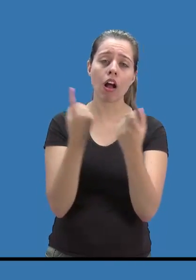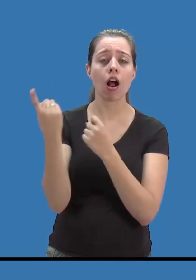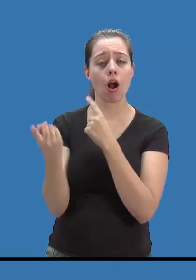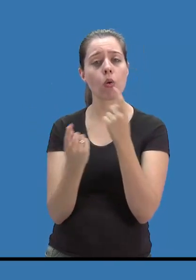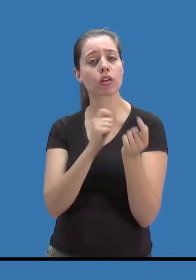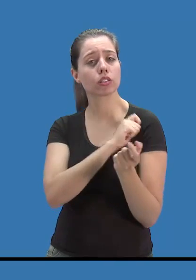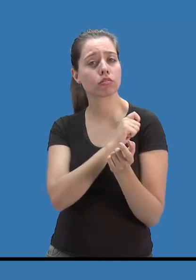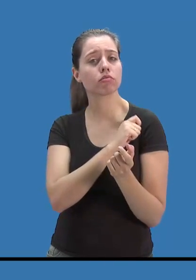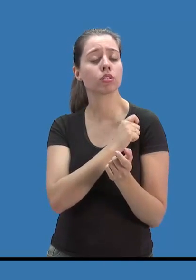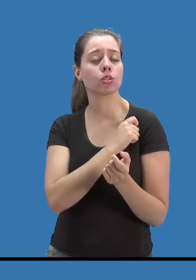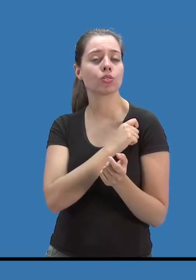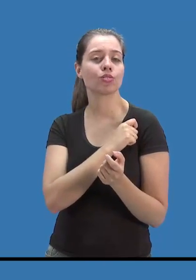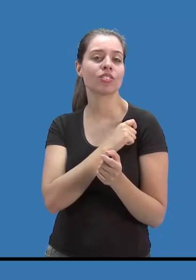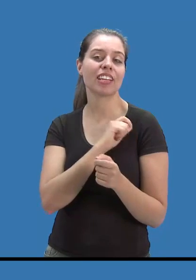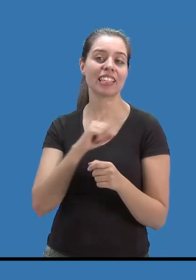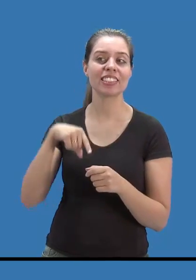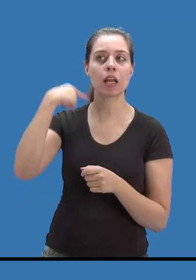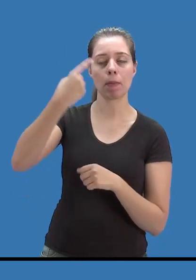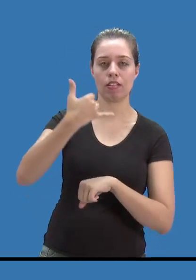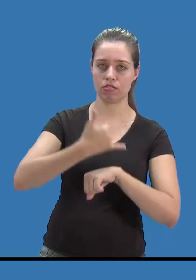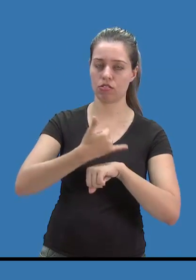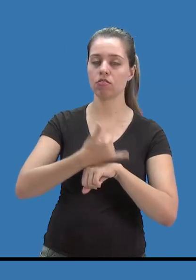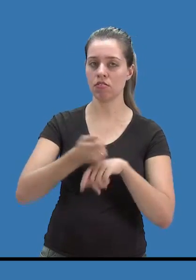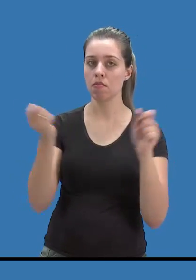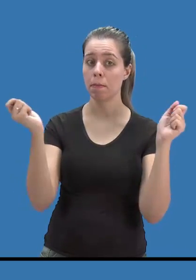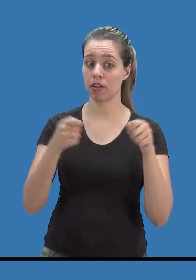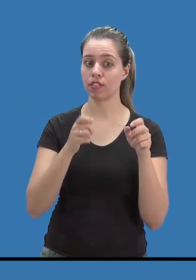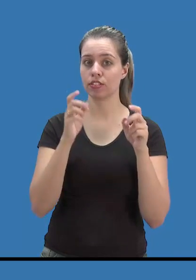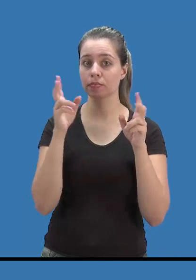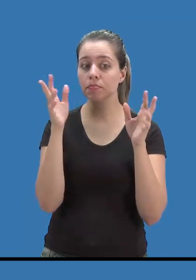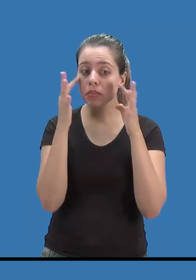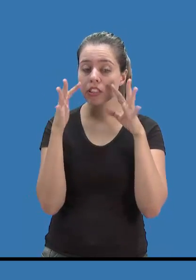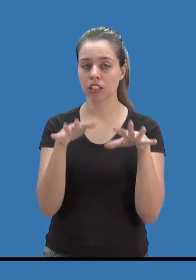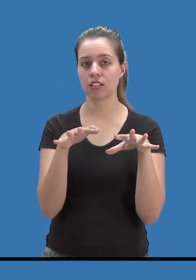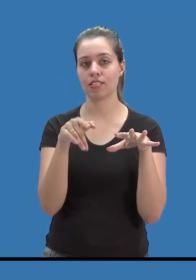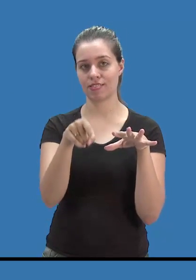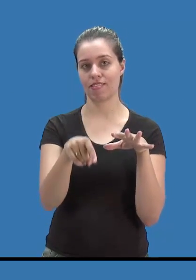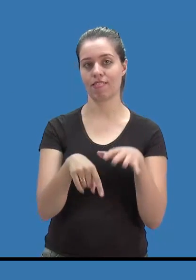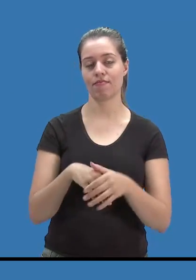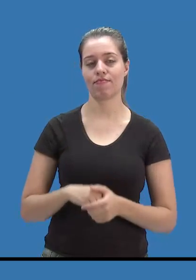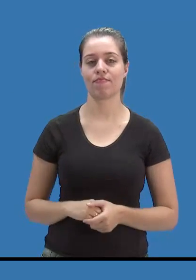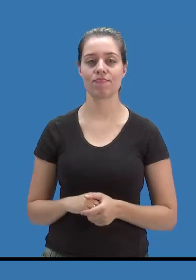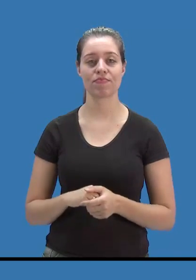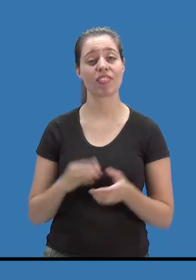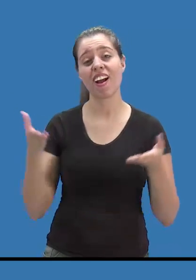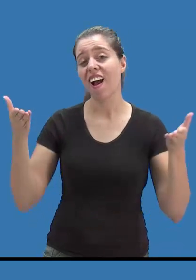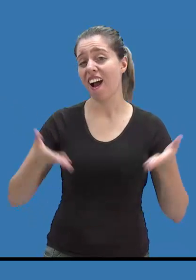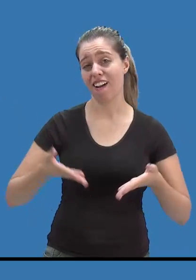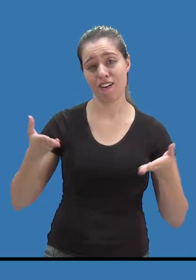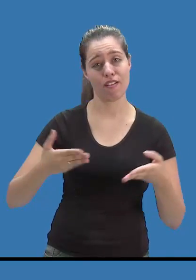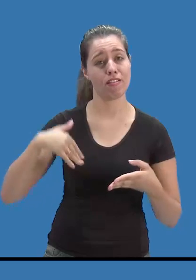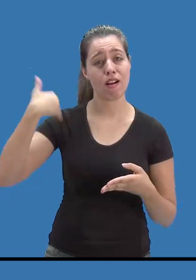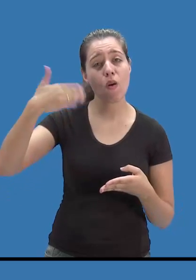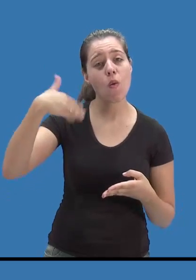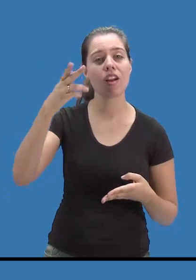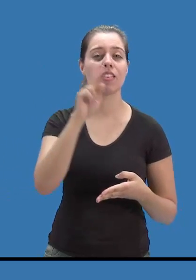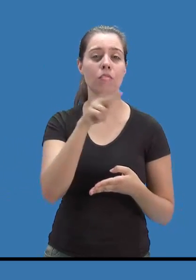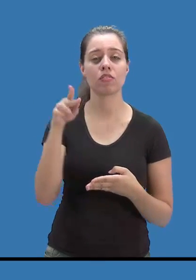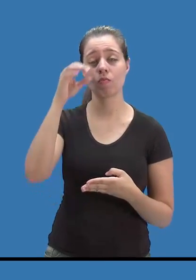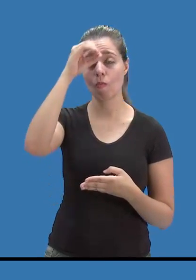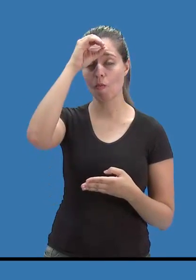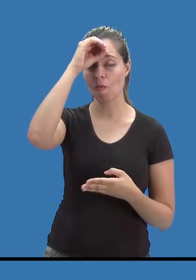alunos e aí a gestão pode se ater à questão. Quando esse professor desconhece a área,